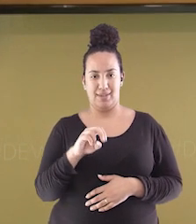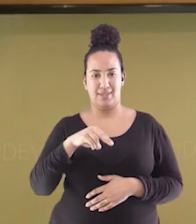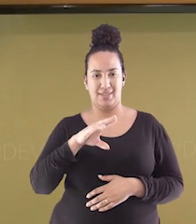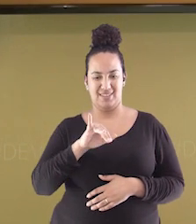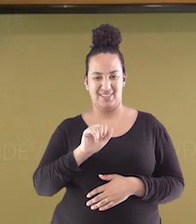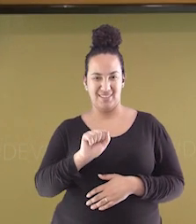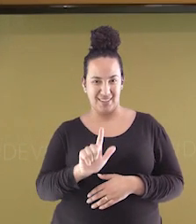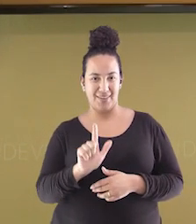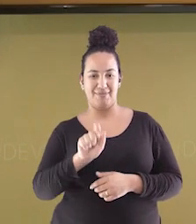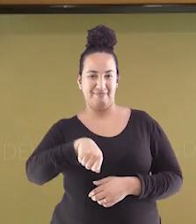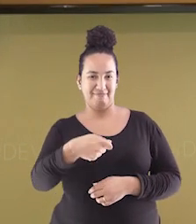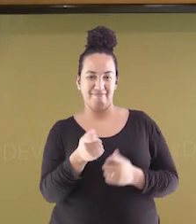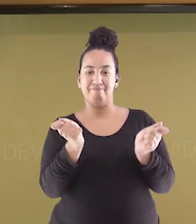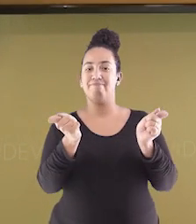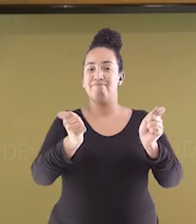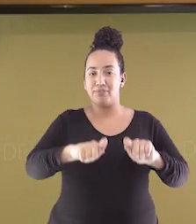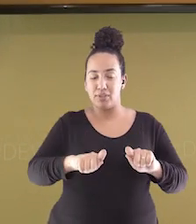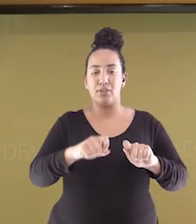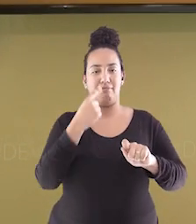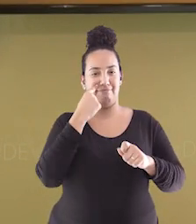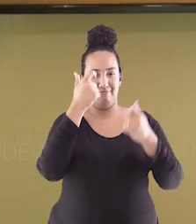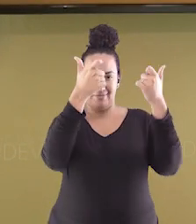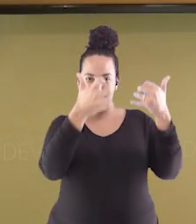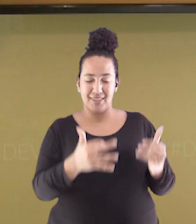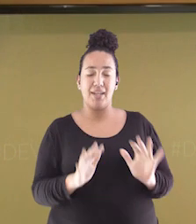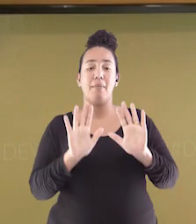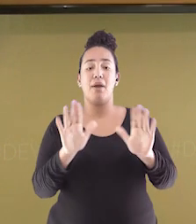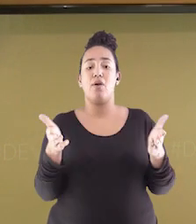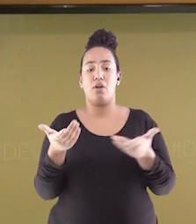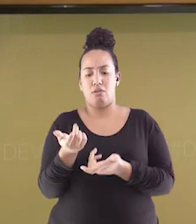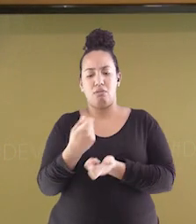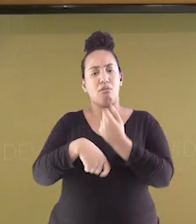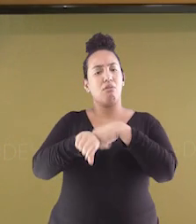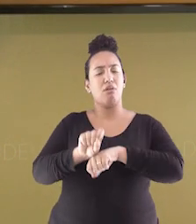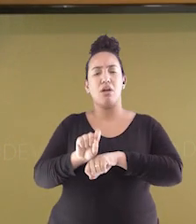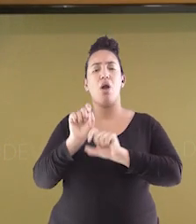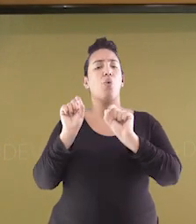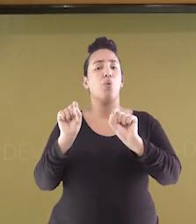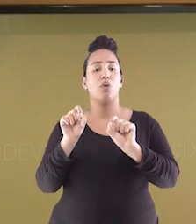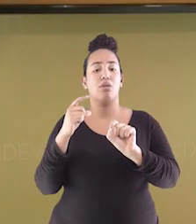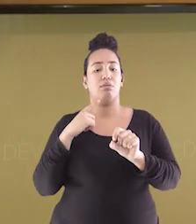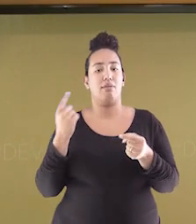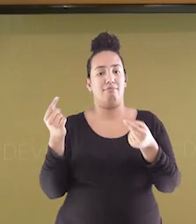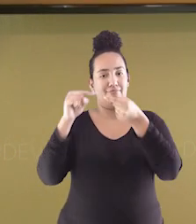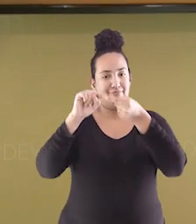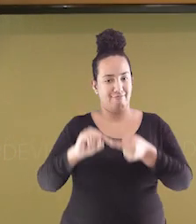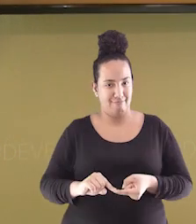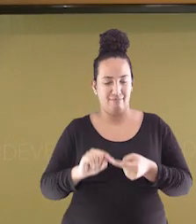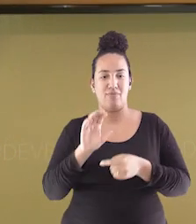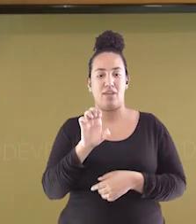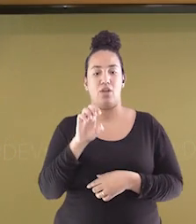ver, o que seria então econômico? Econômico diz respeito diretamente a